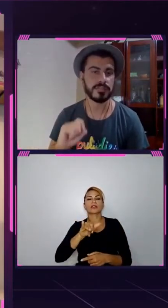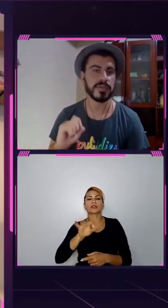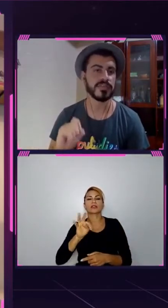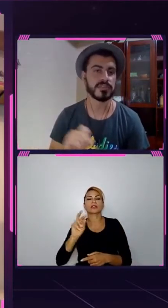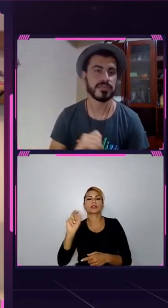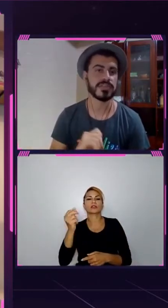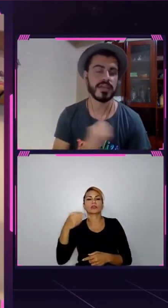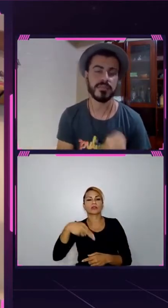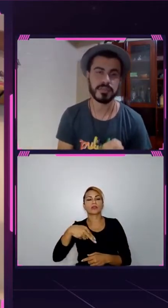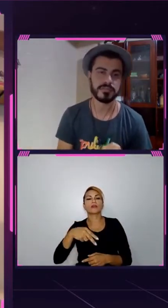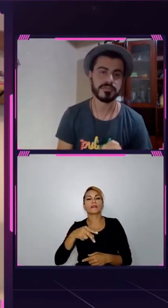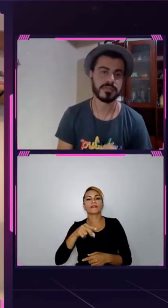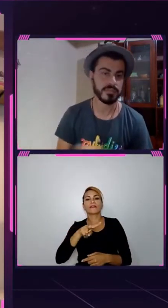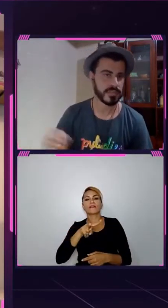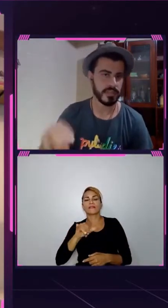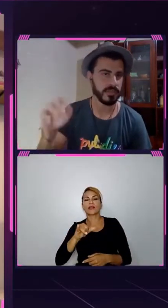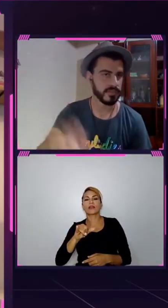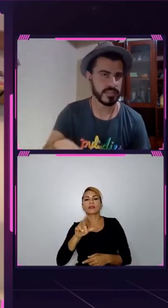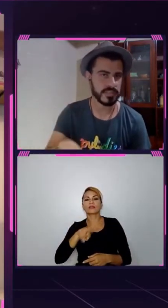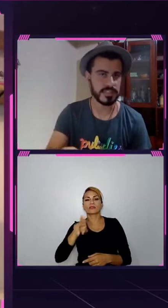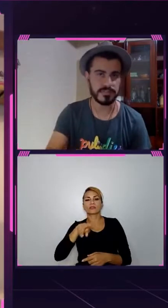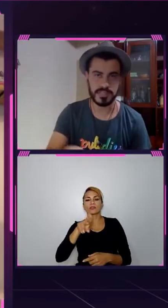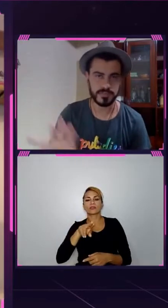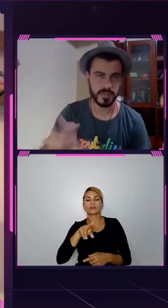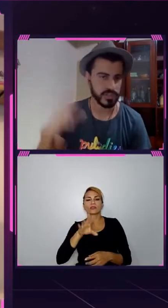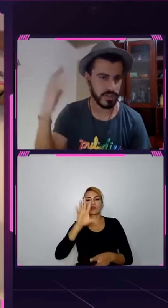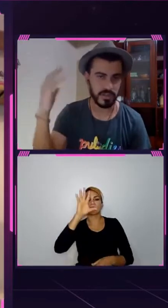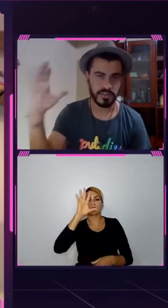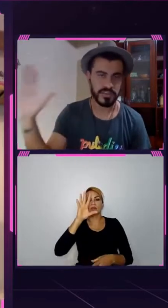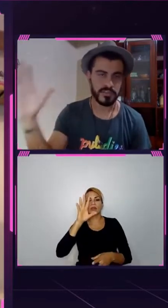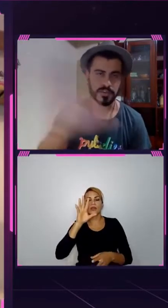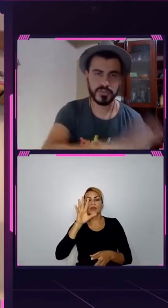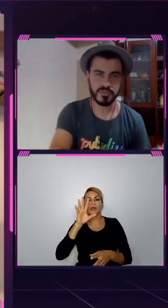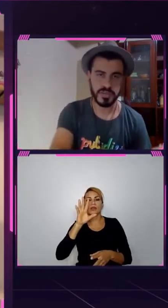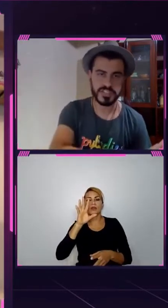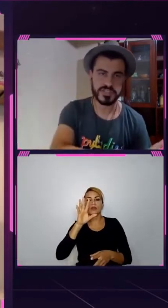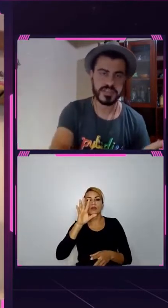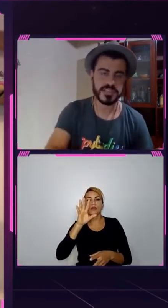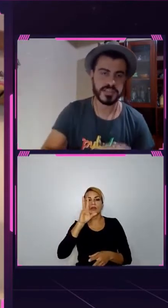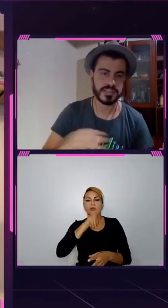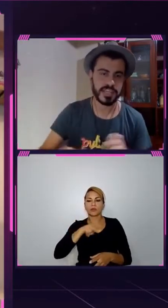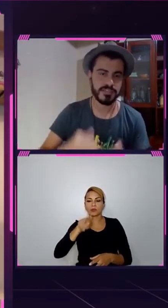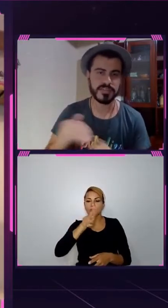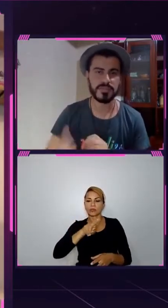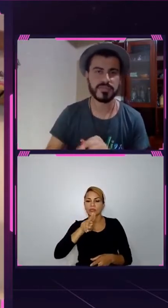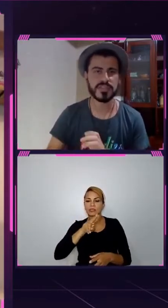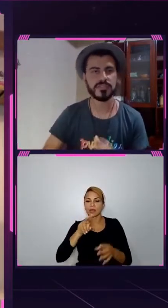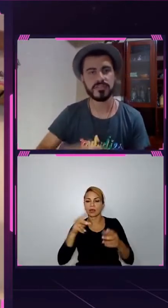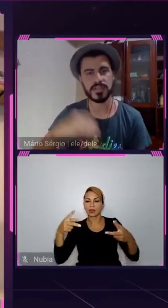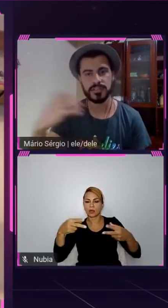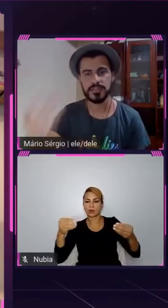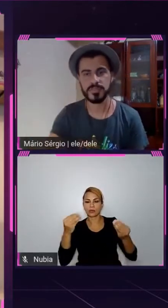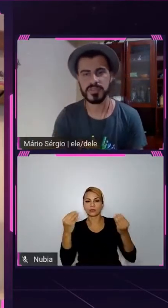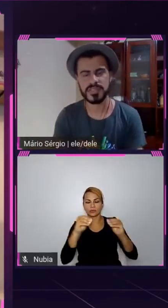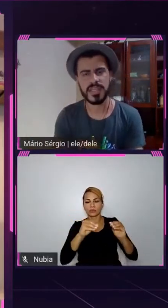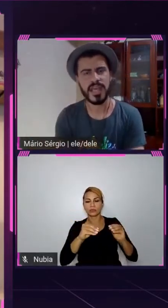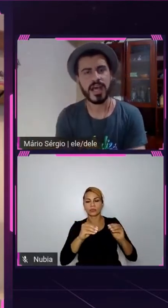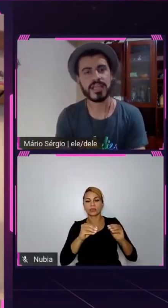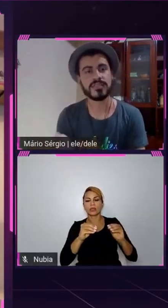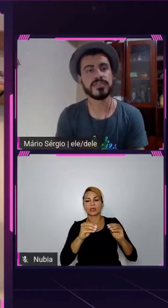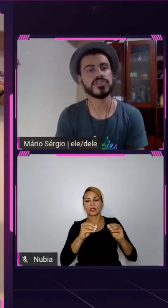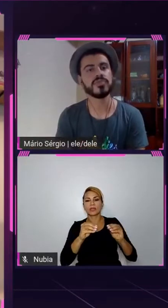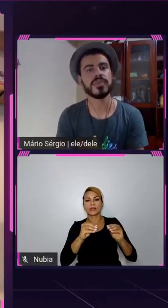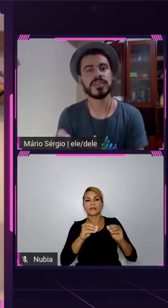da Ana para fazer o encerramento. Então, o encerramento vai ser nesse mesmo, é só, a gente vai sair da tela, vai ficar a musiquinha tocando, e depois,